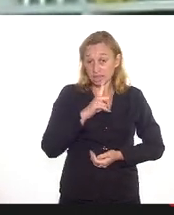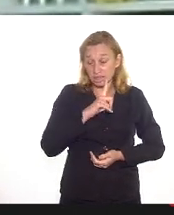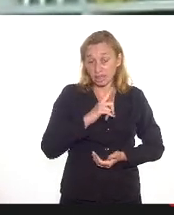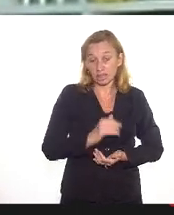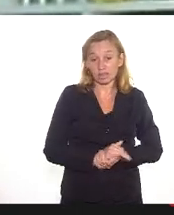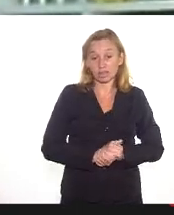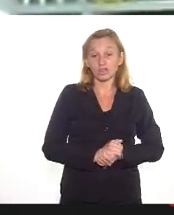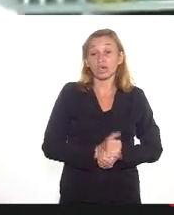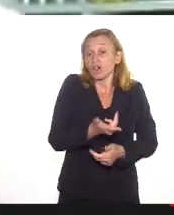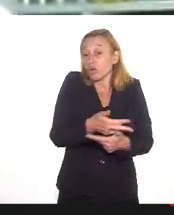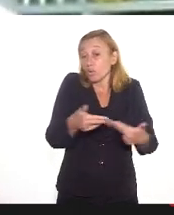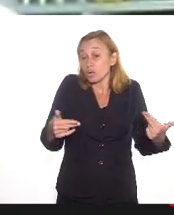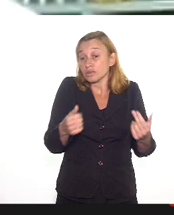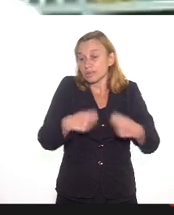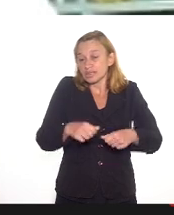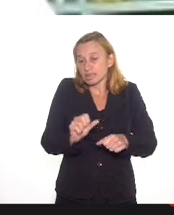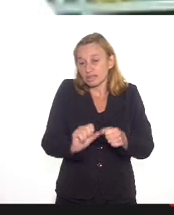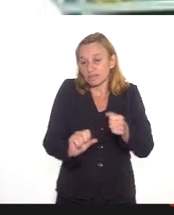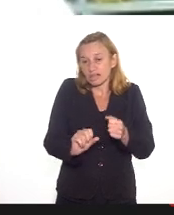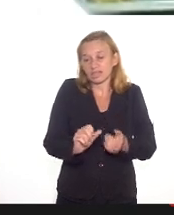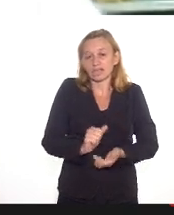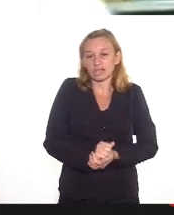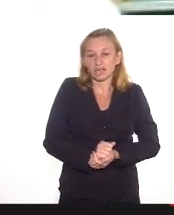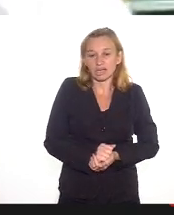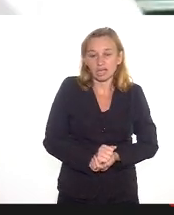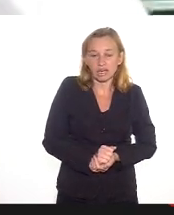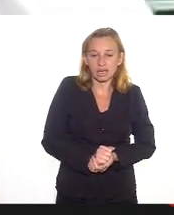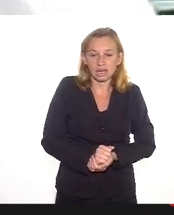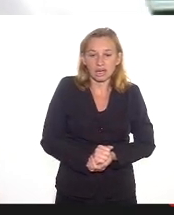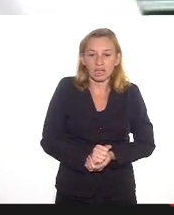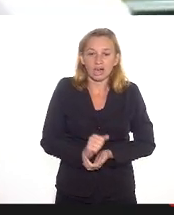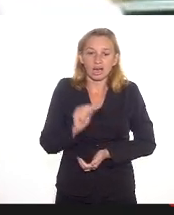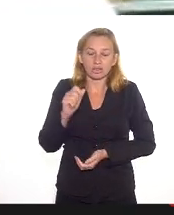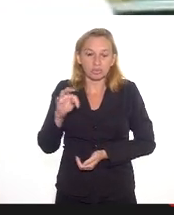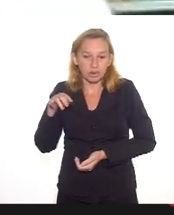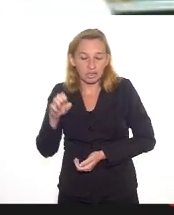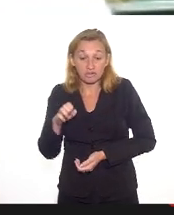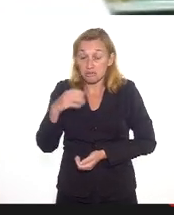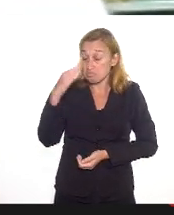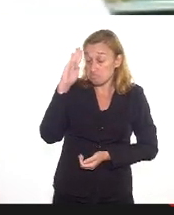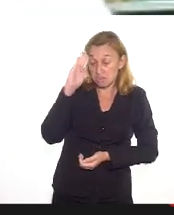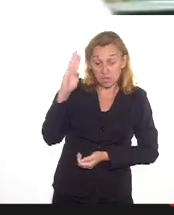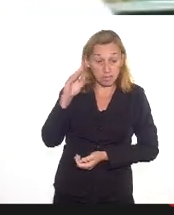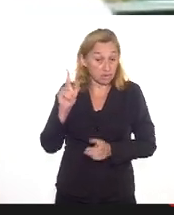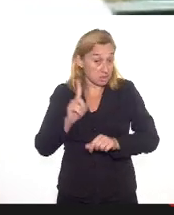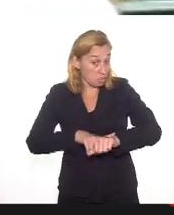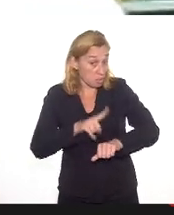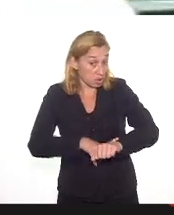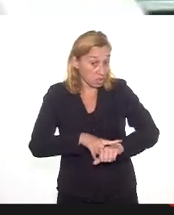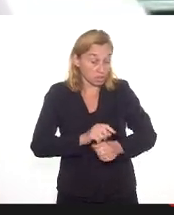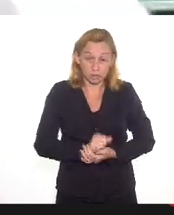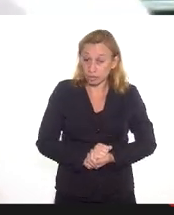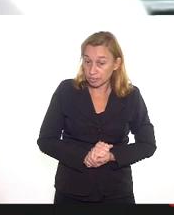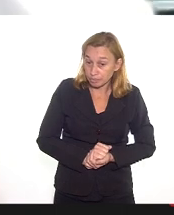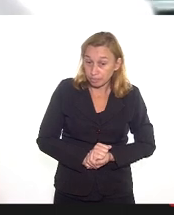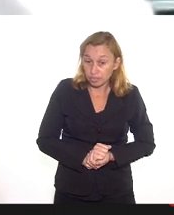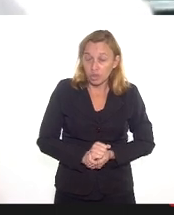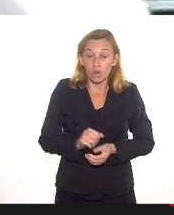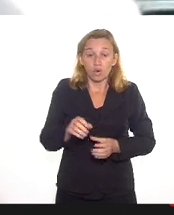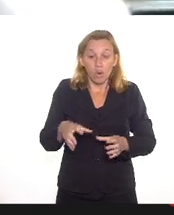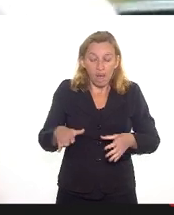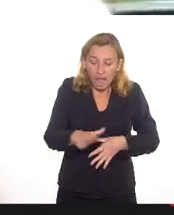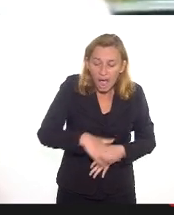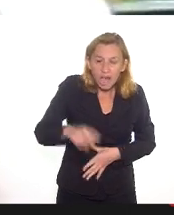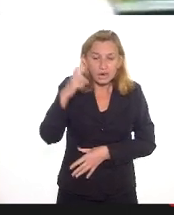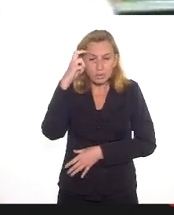A gente precisa fazer coisas, por exemplo, a Lei Aldir Blanc, ela foi fundamental nesse momento, no momento em o setor cultural